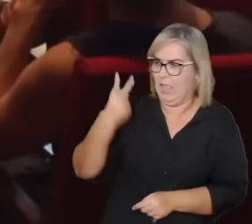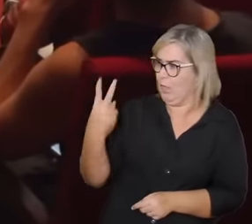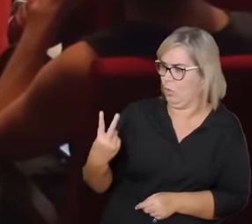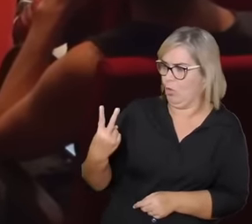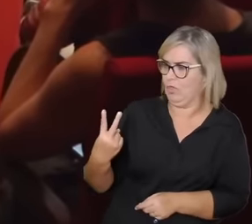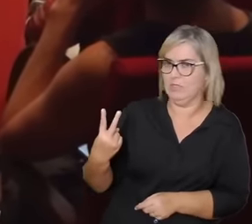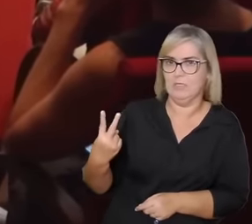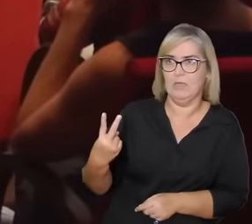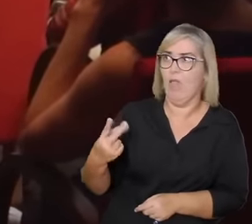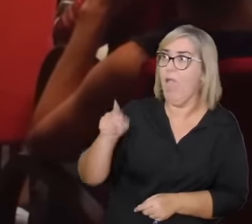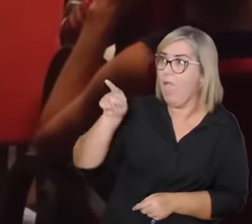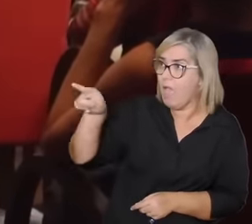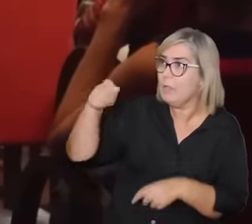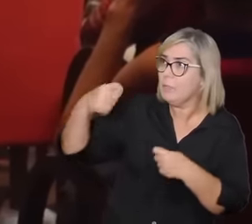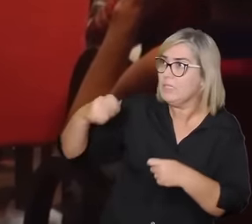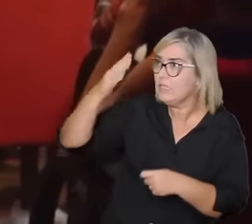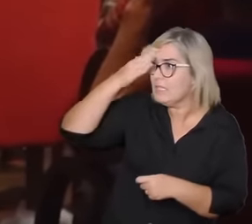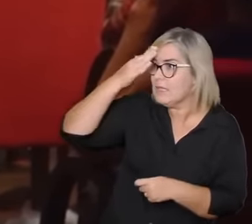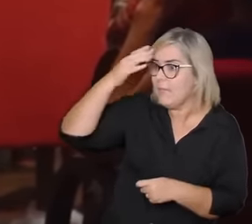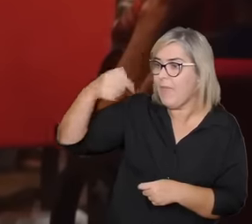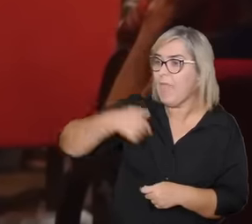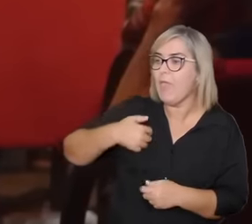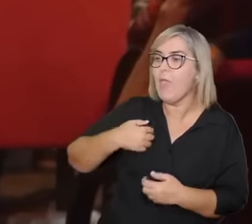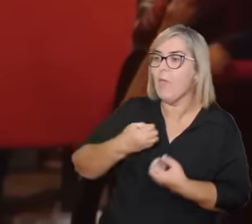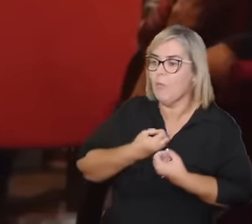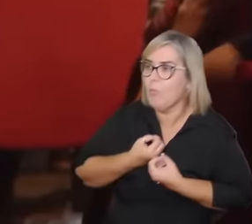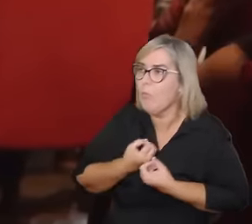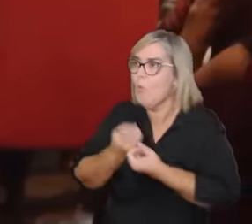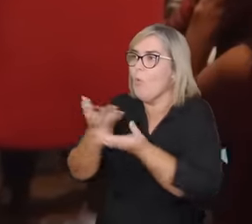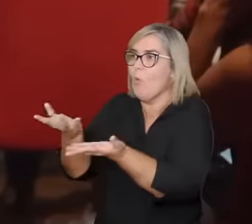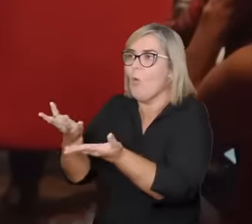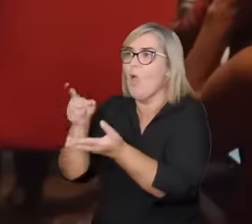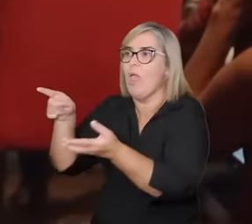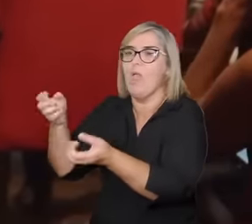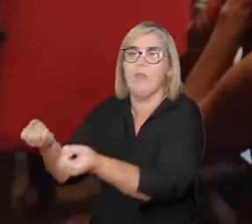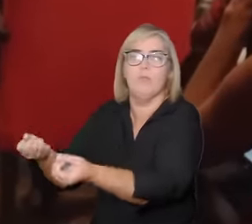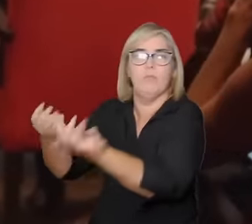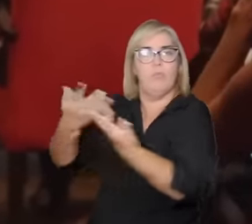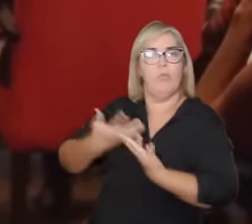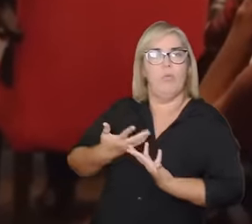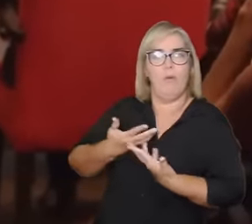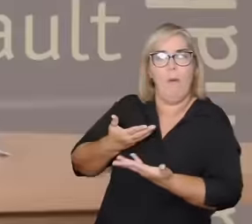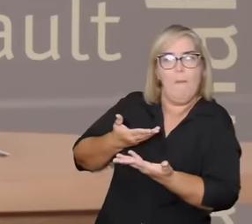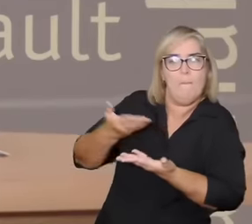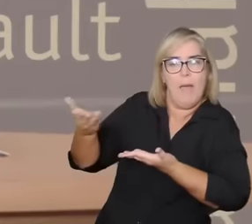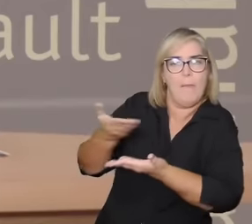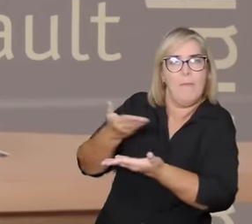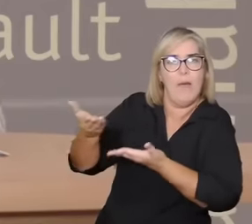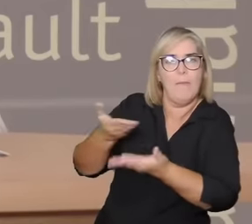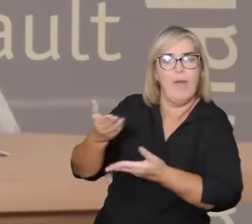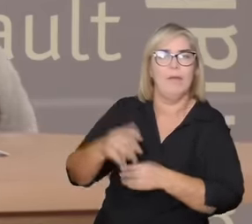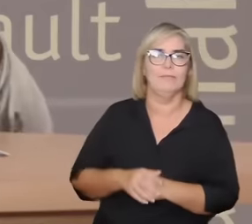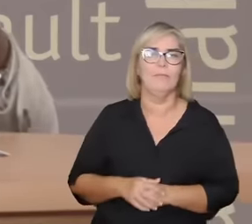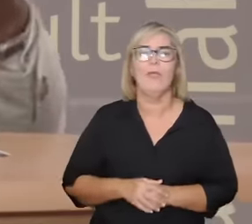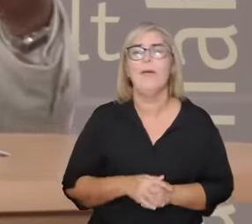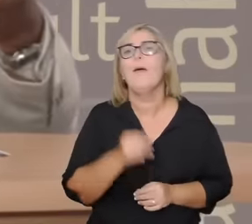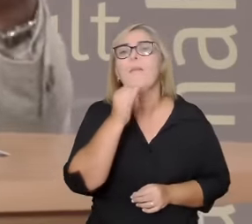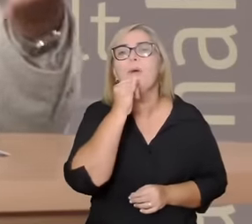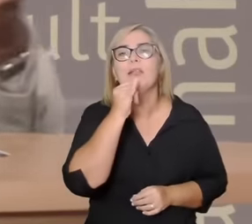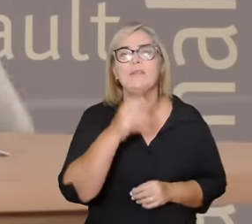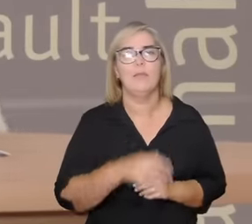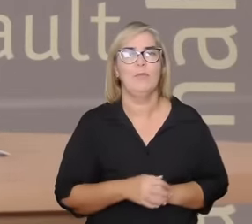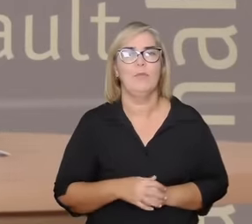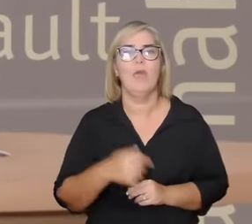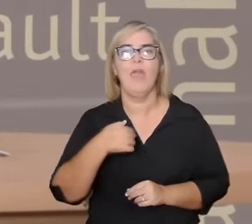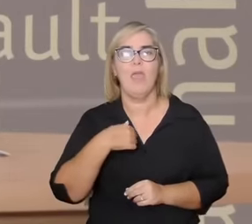senão como a gente vai poder caminhar se eu não sei o quanto você pode caminhar ah, eu machuquei o joelho jogando futebol no sábado no domingo não posso fazer uma